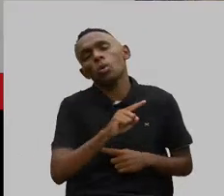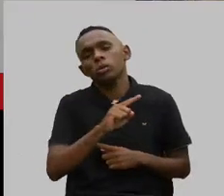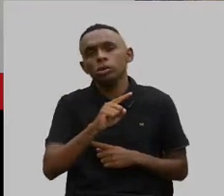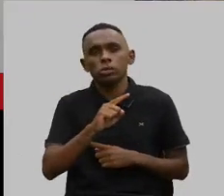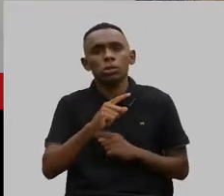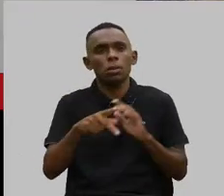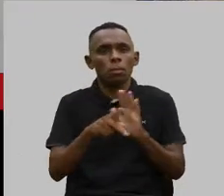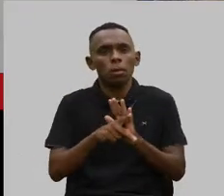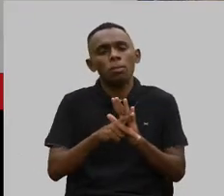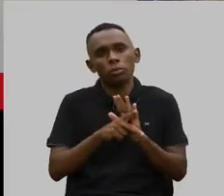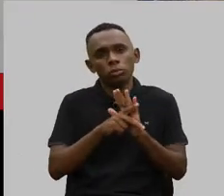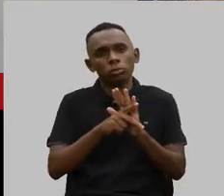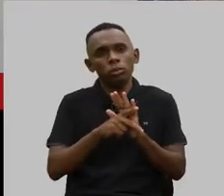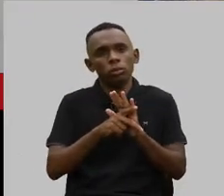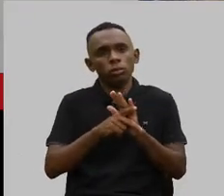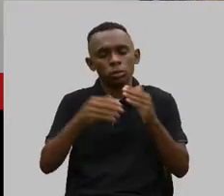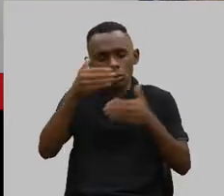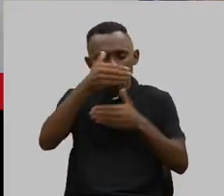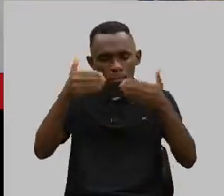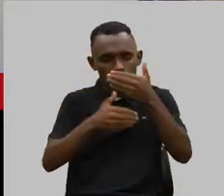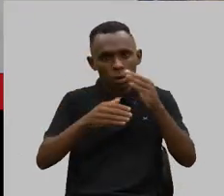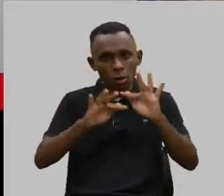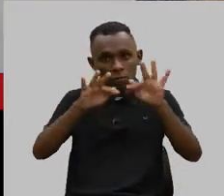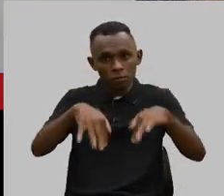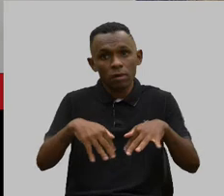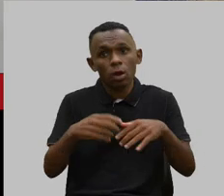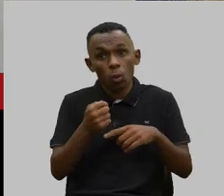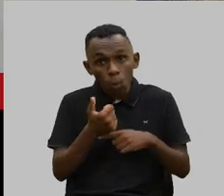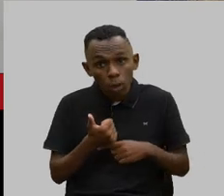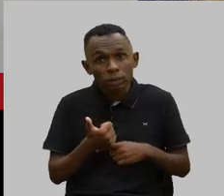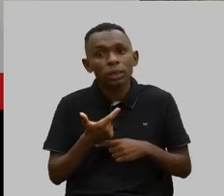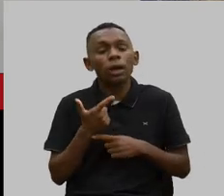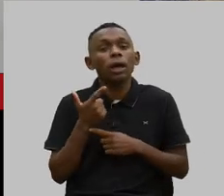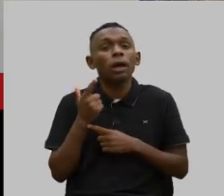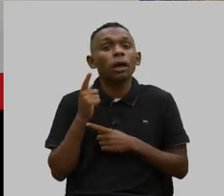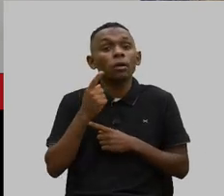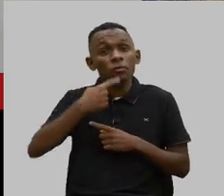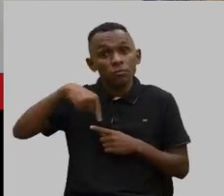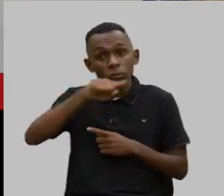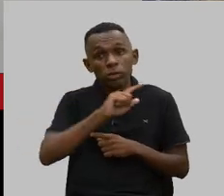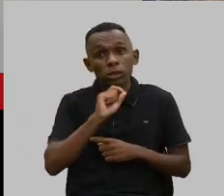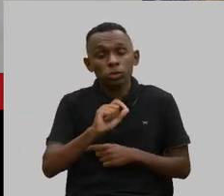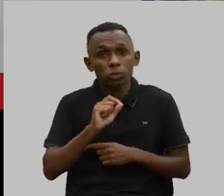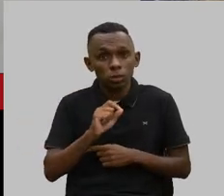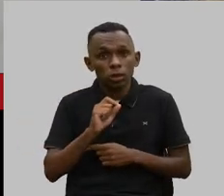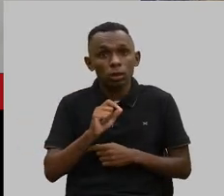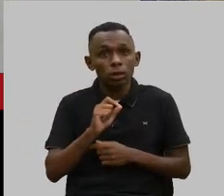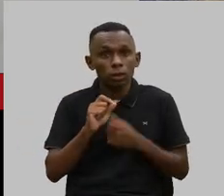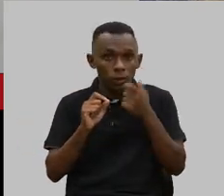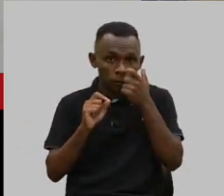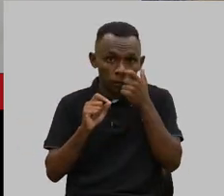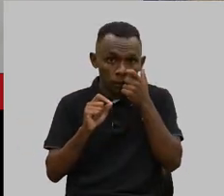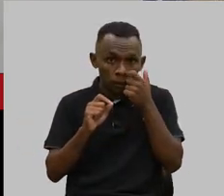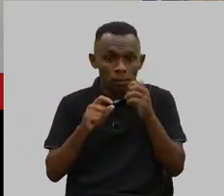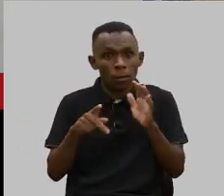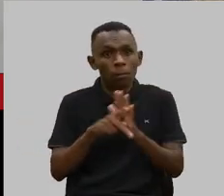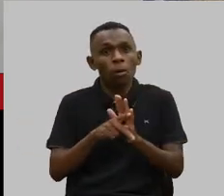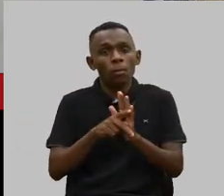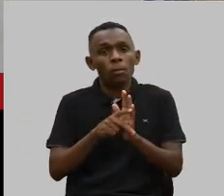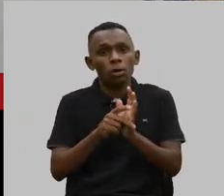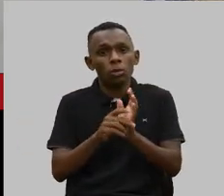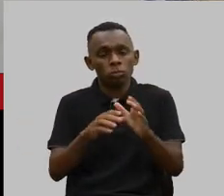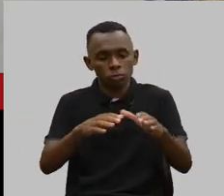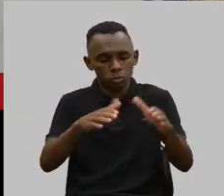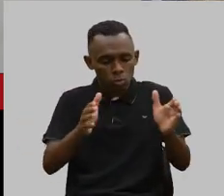antepenúltimo slide da apresentação da NS e vocês colocam um aquário e um